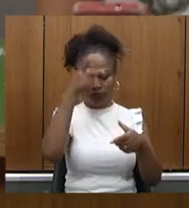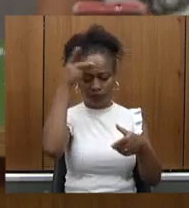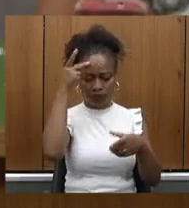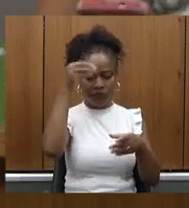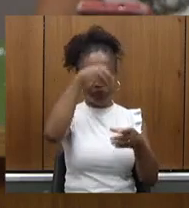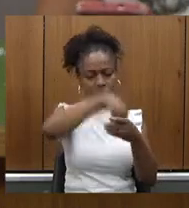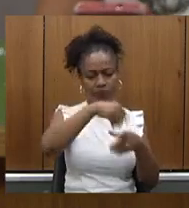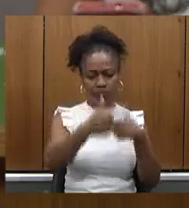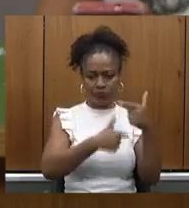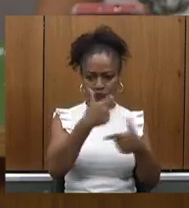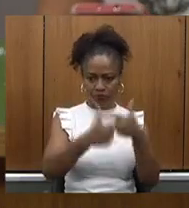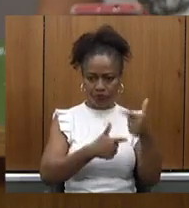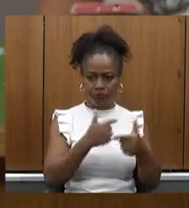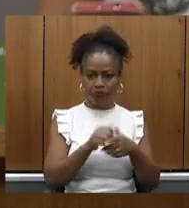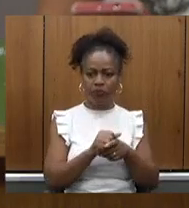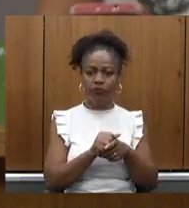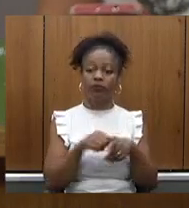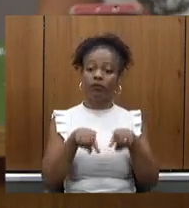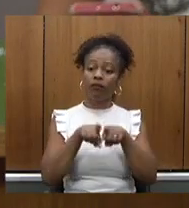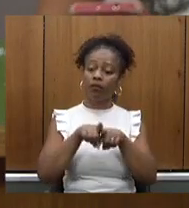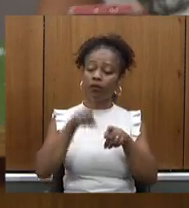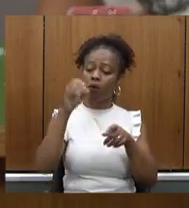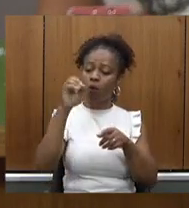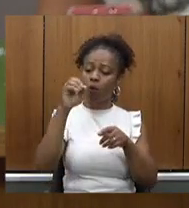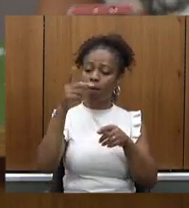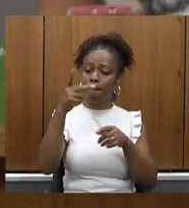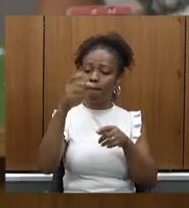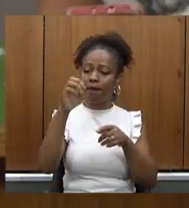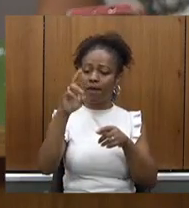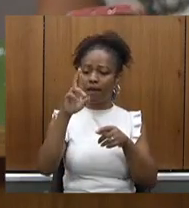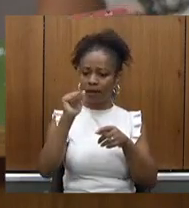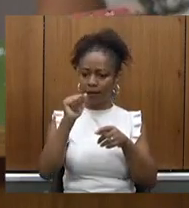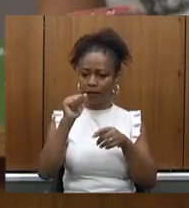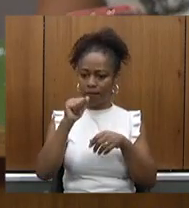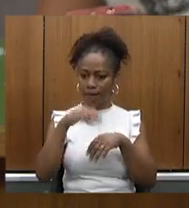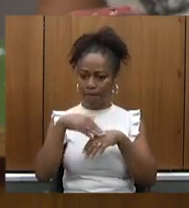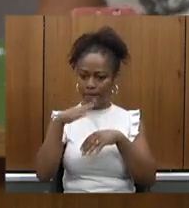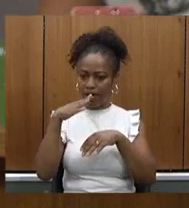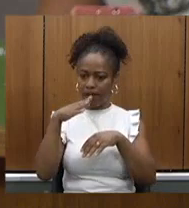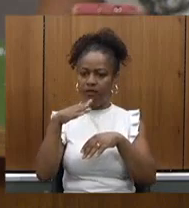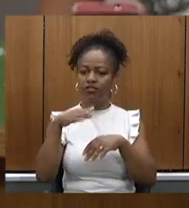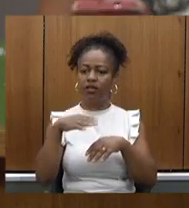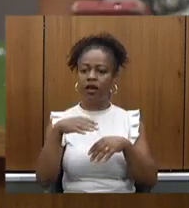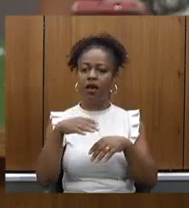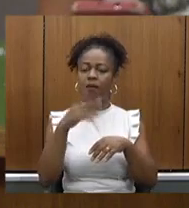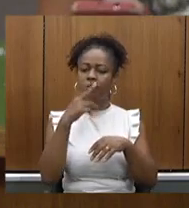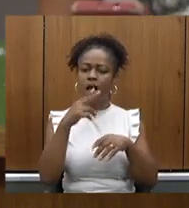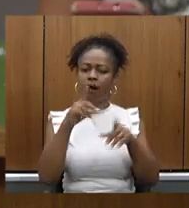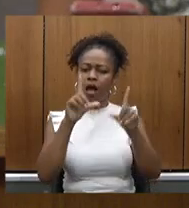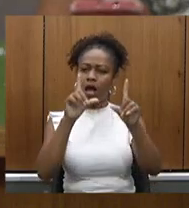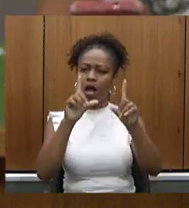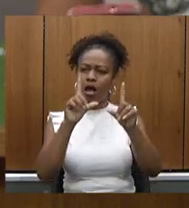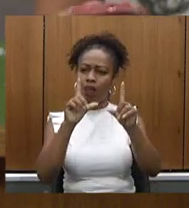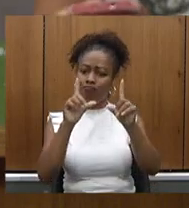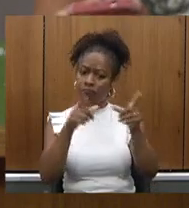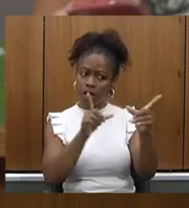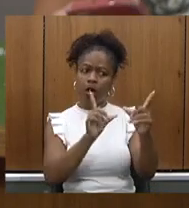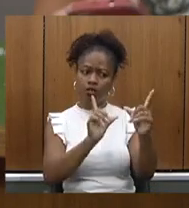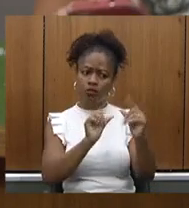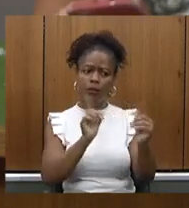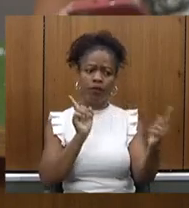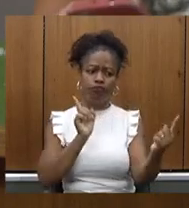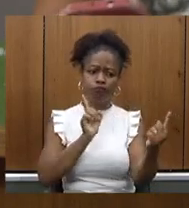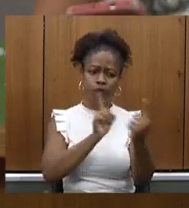Opera Mais o senhor citou aí pontos importantes em termos gerais o Opera Mais vem reduzindo bastante a fila de cirurgias estamos batendo um